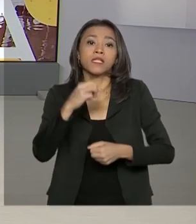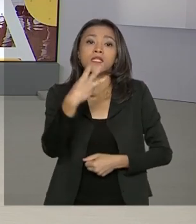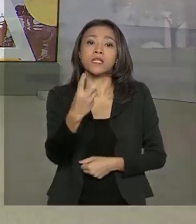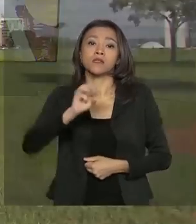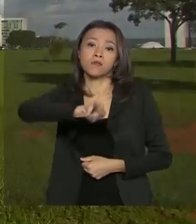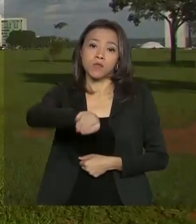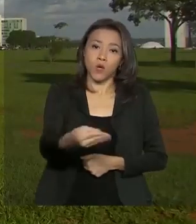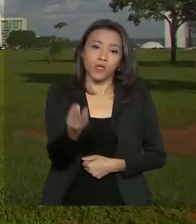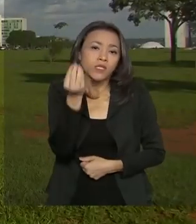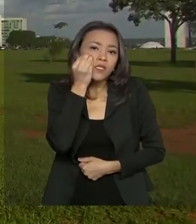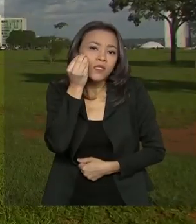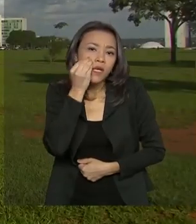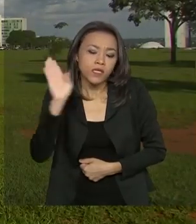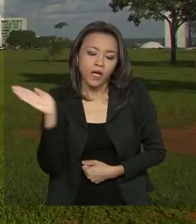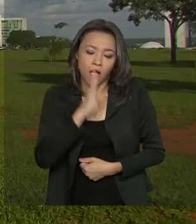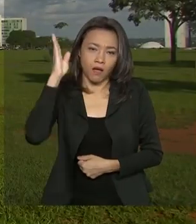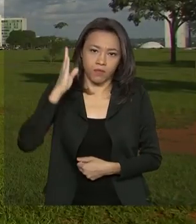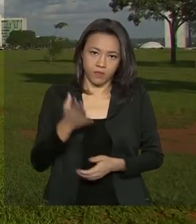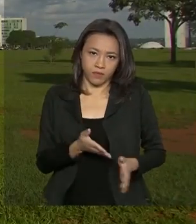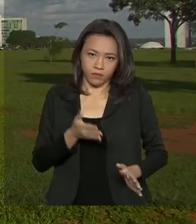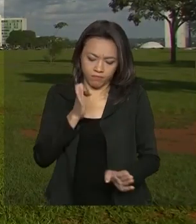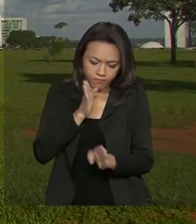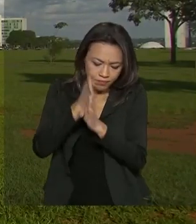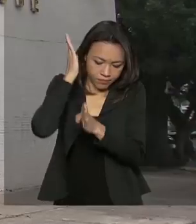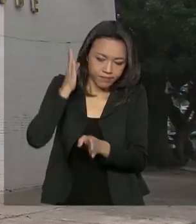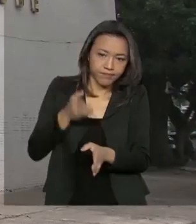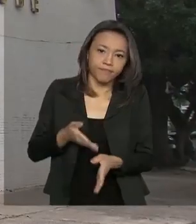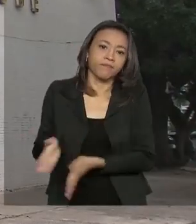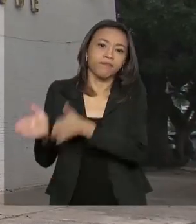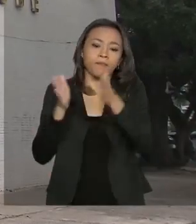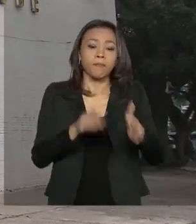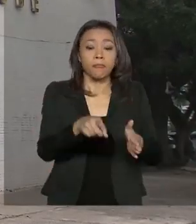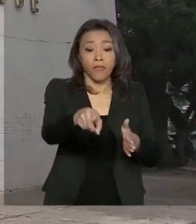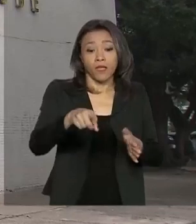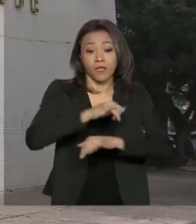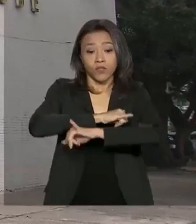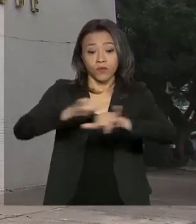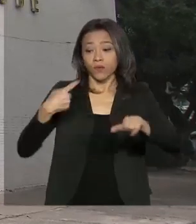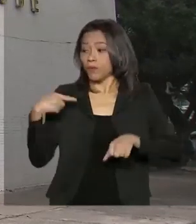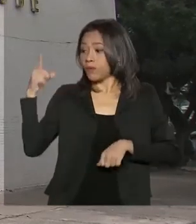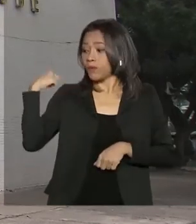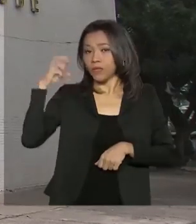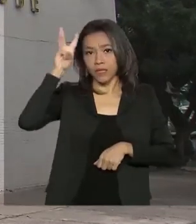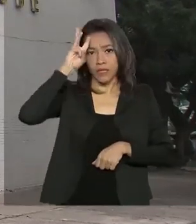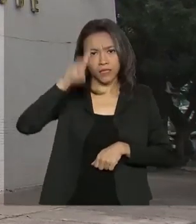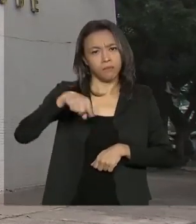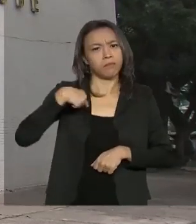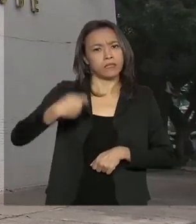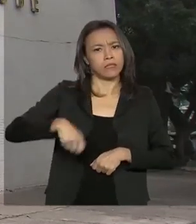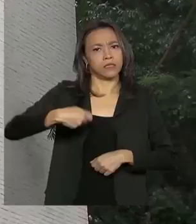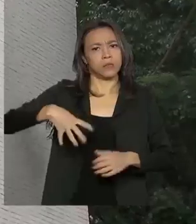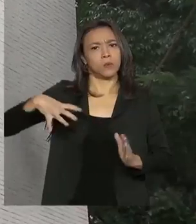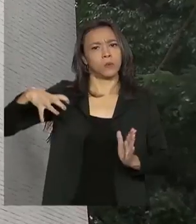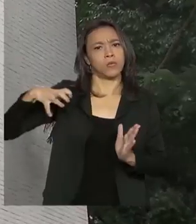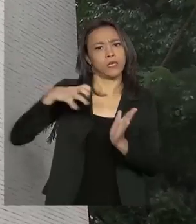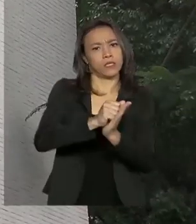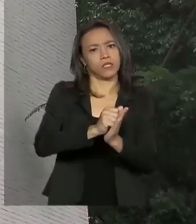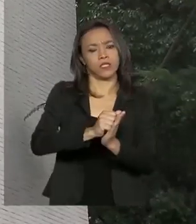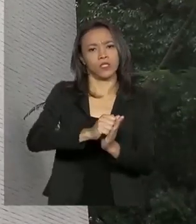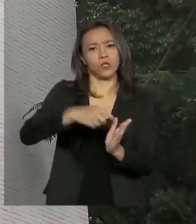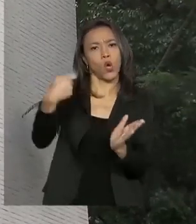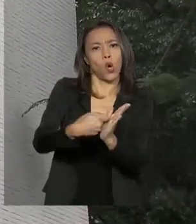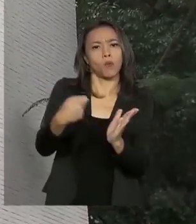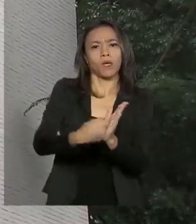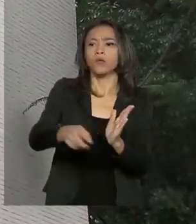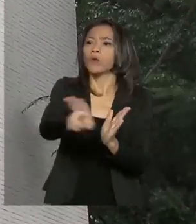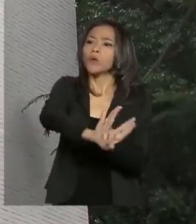O Ministério da Saúde determinou nesta terça-feira aos hospitais o registro obrigatório e diário de internações dos